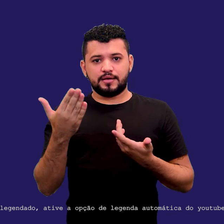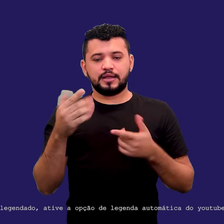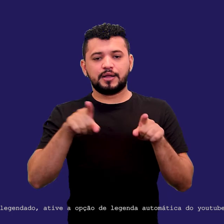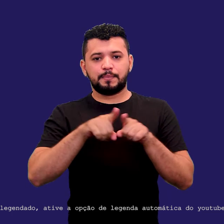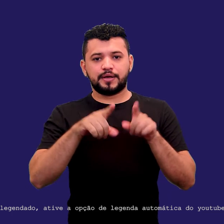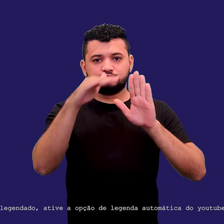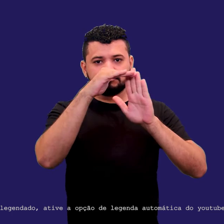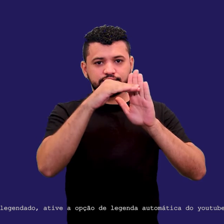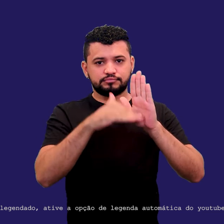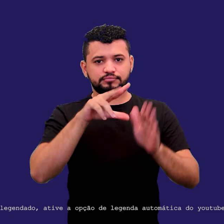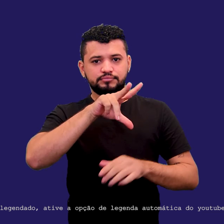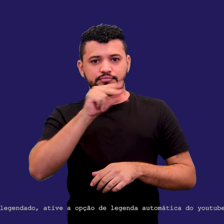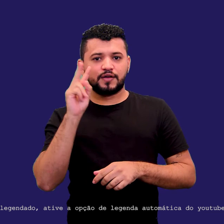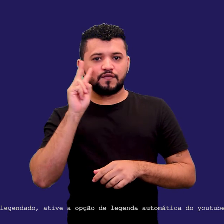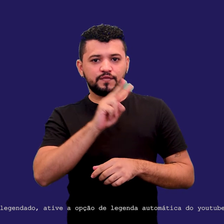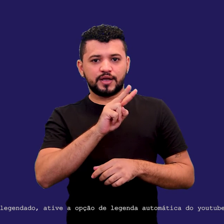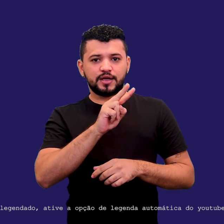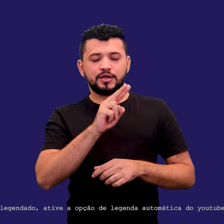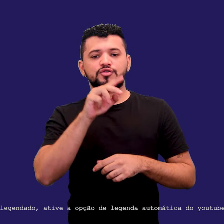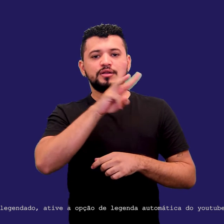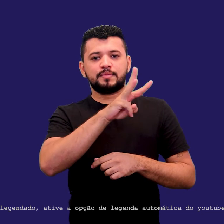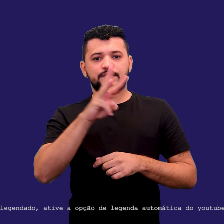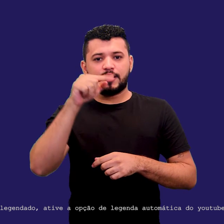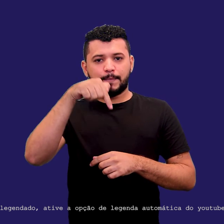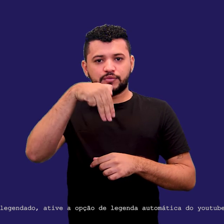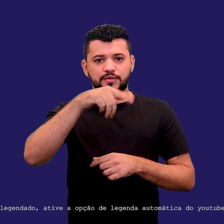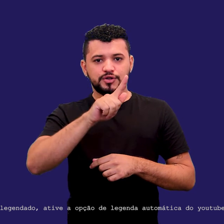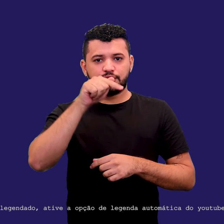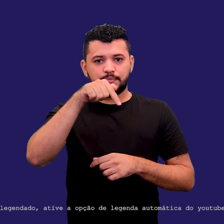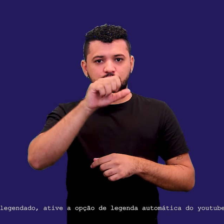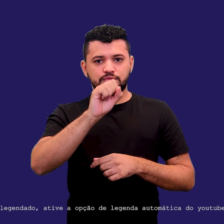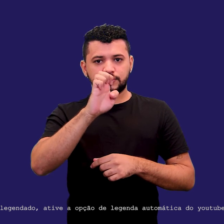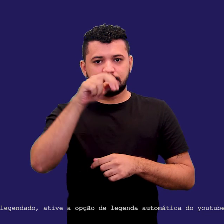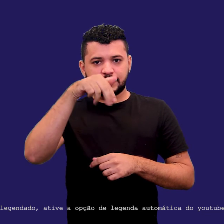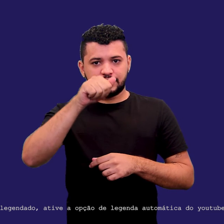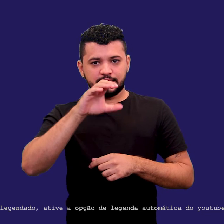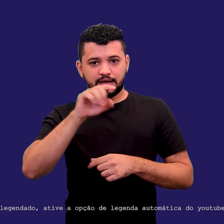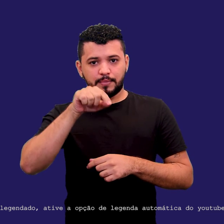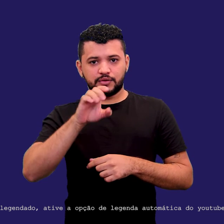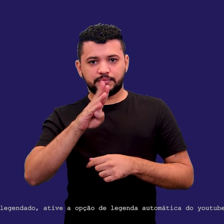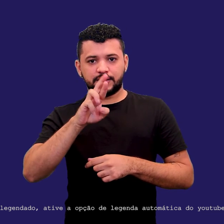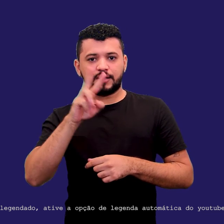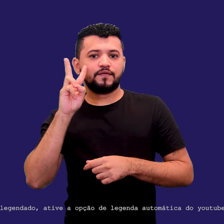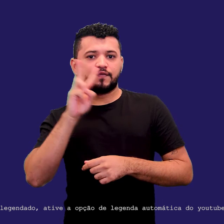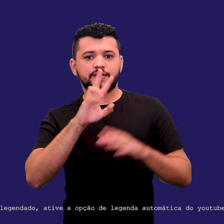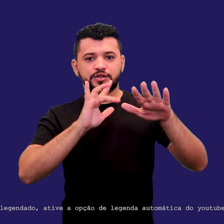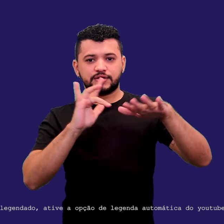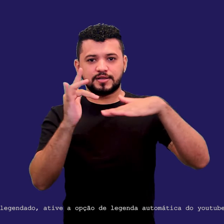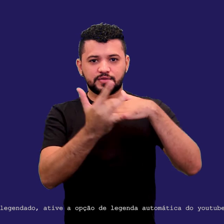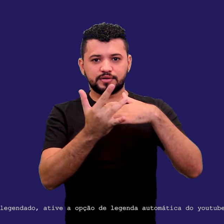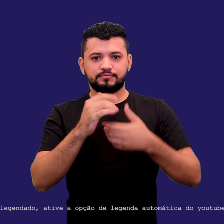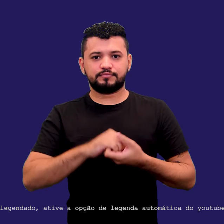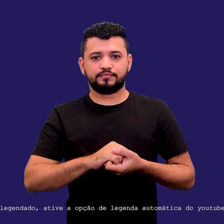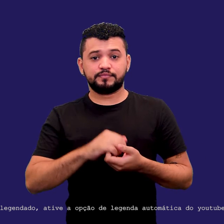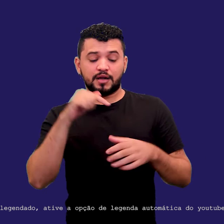programação do Senac, acesse www.mg.senac.br e acompanhe também nossas